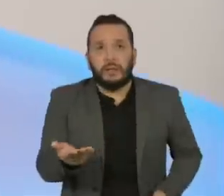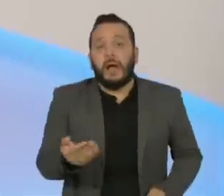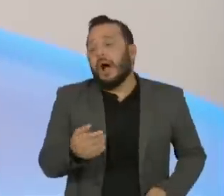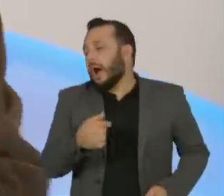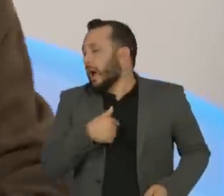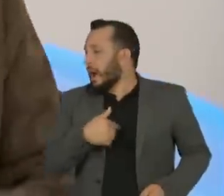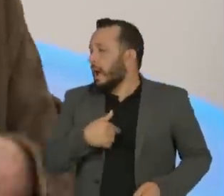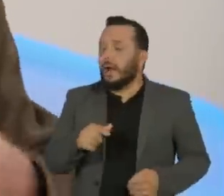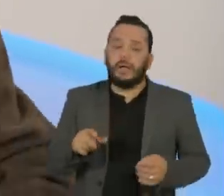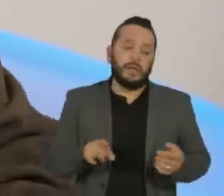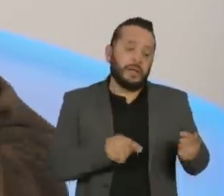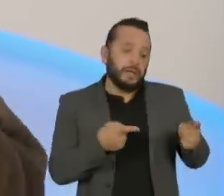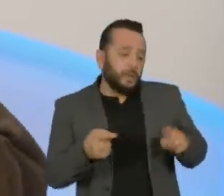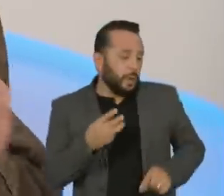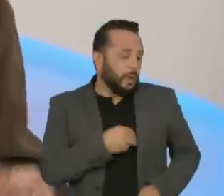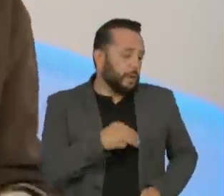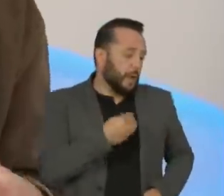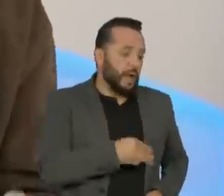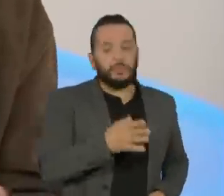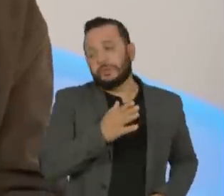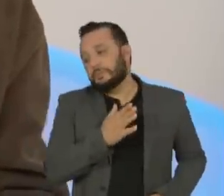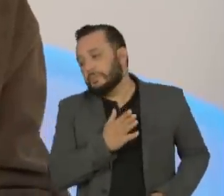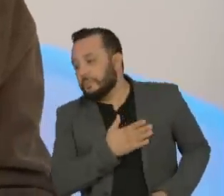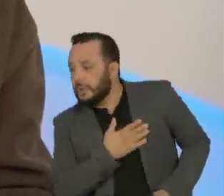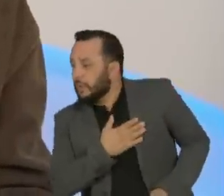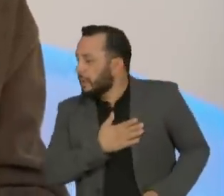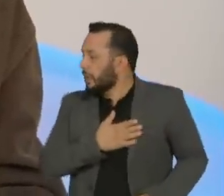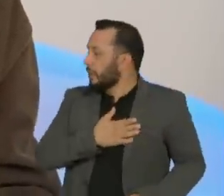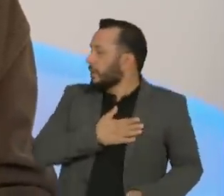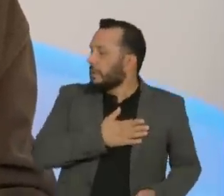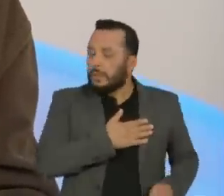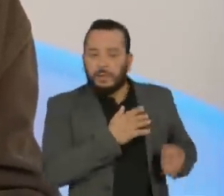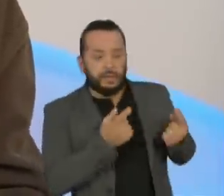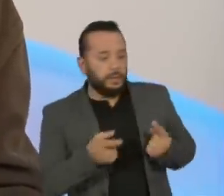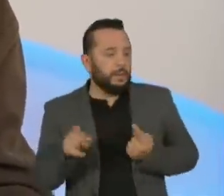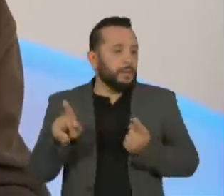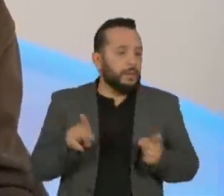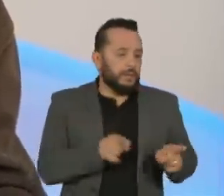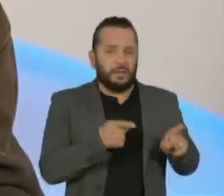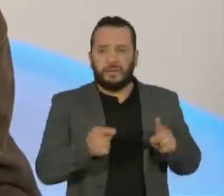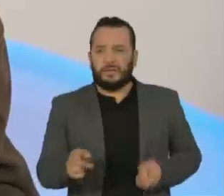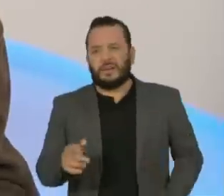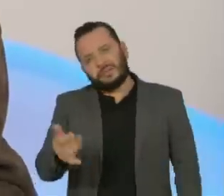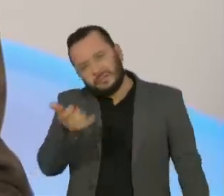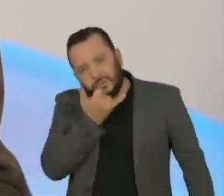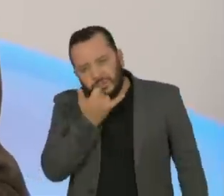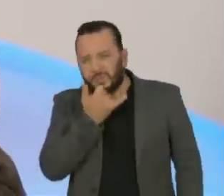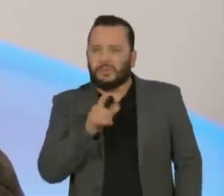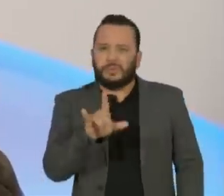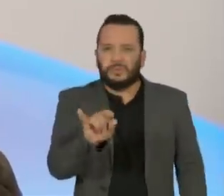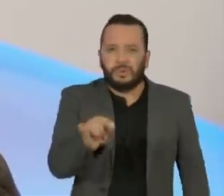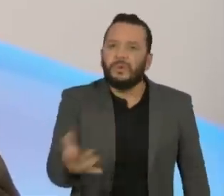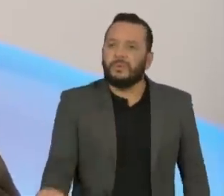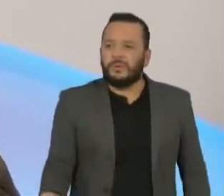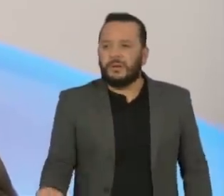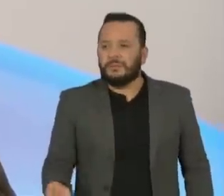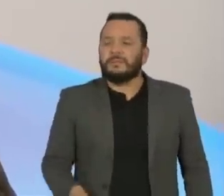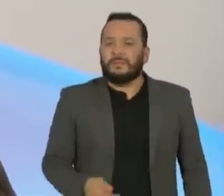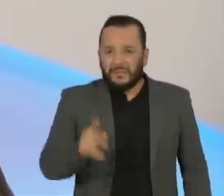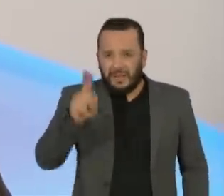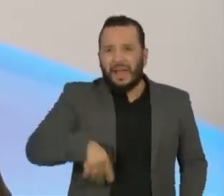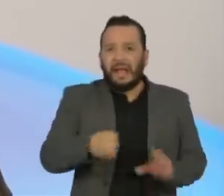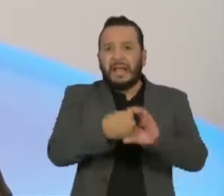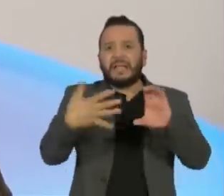peninha que eu tenho de mim, etc e tal. E aí essa característica de